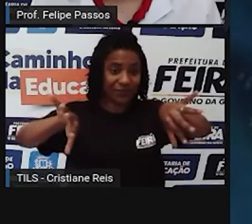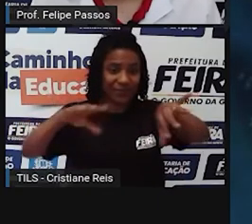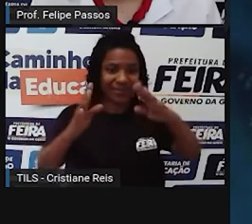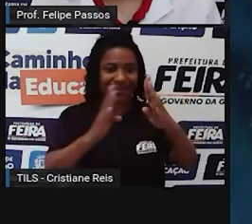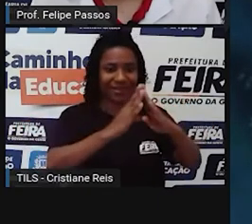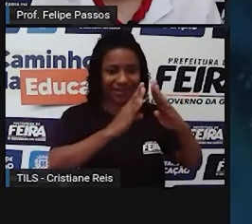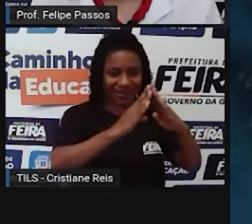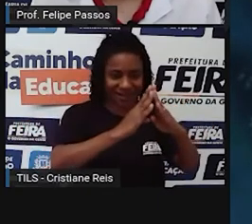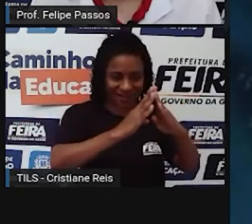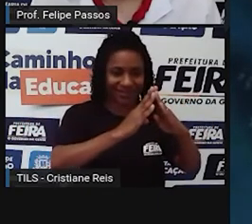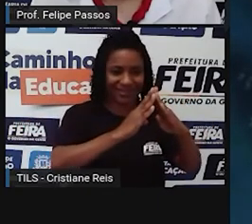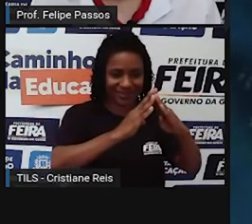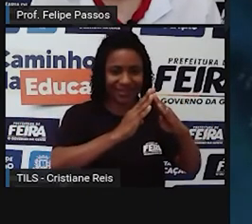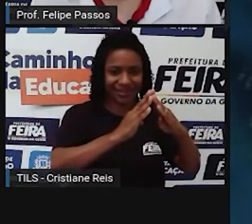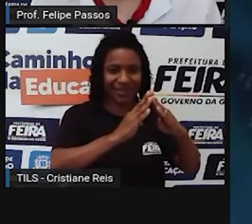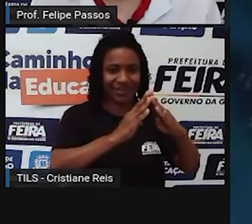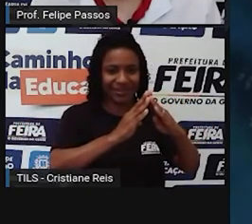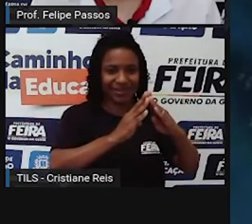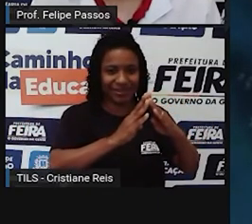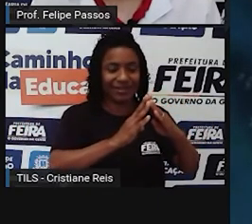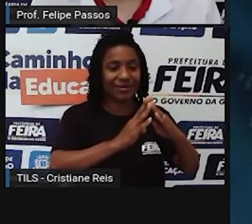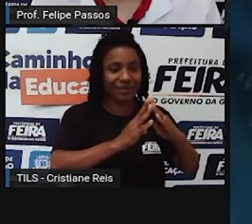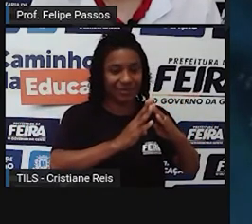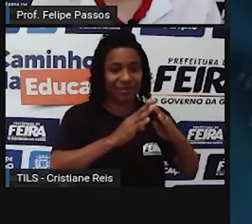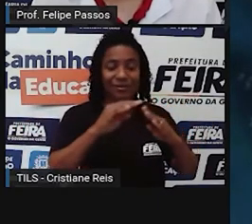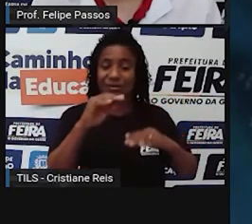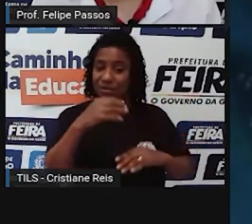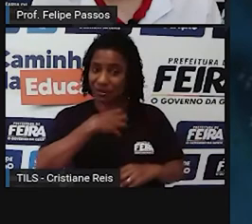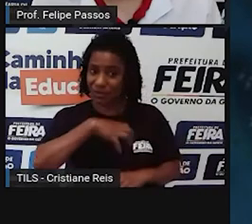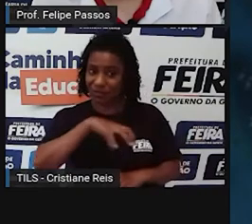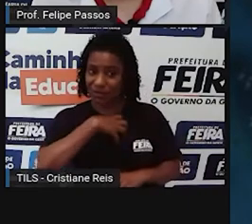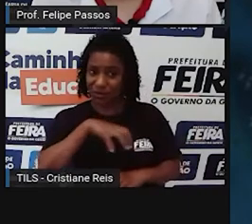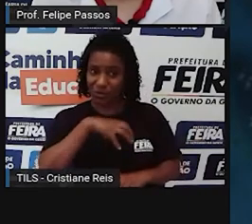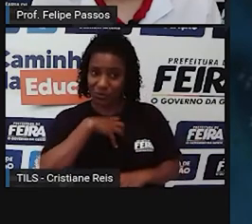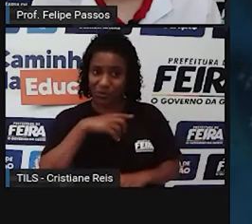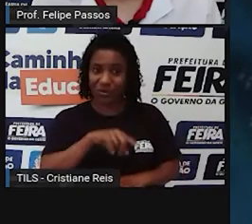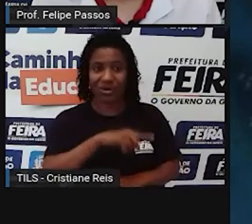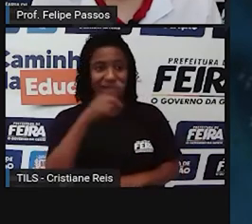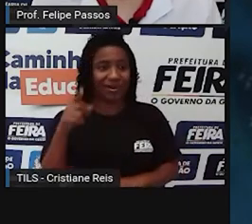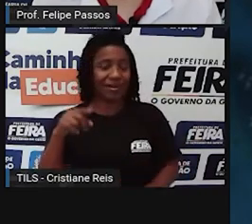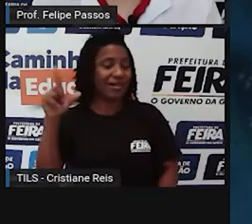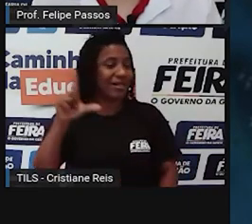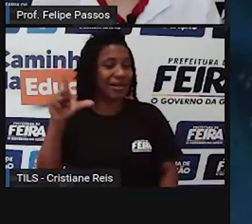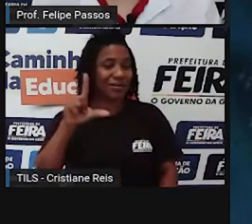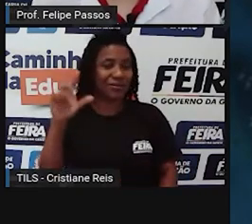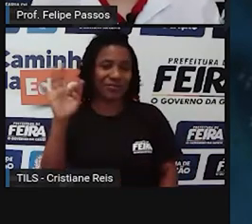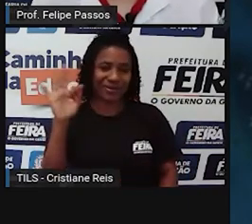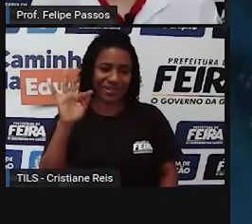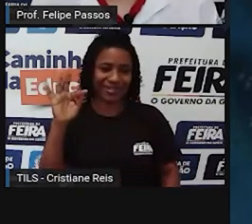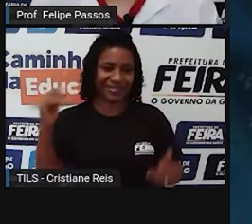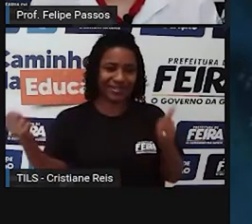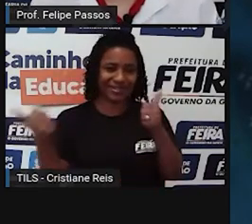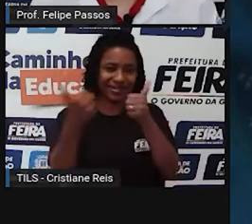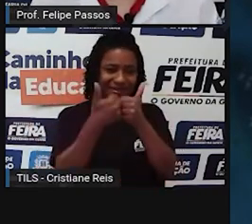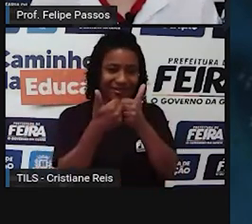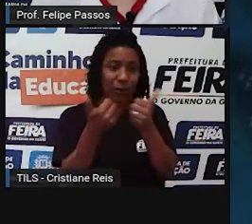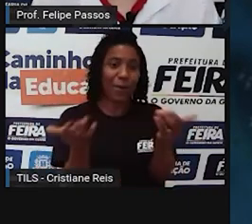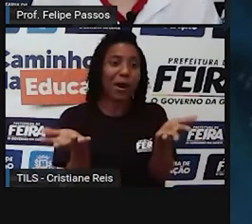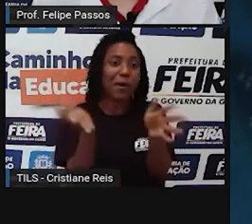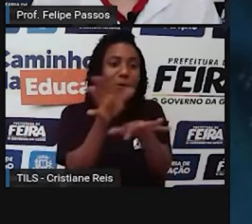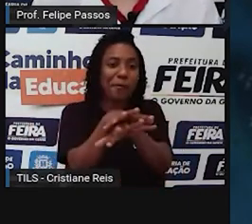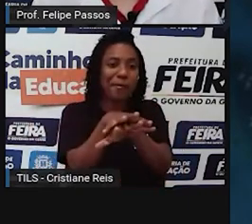casas, esse bairro aqui, da cidade de Salvador e da cidade de Lauro de Freitas. Elas estão conurbadas.